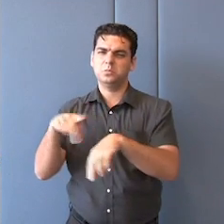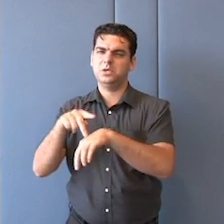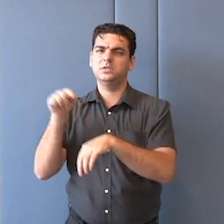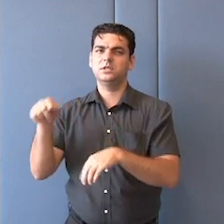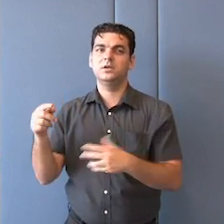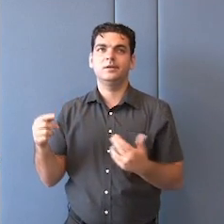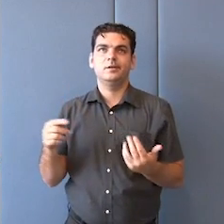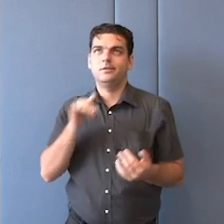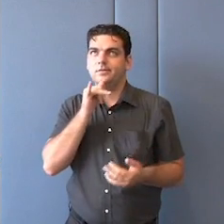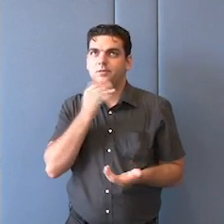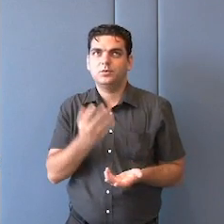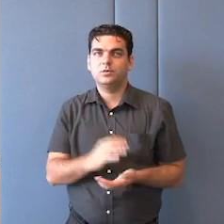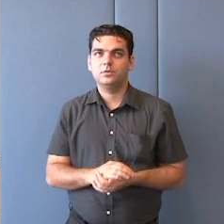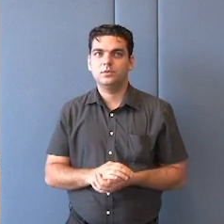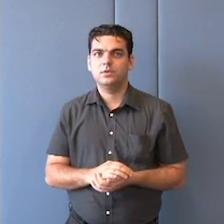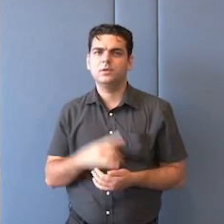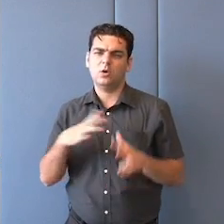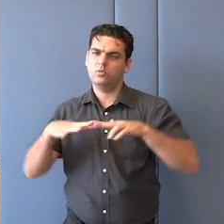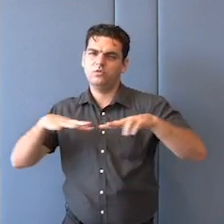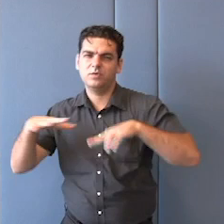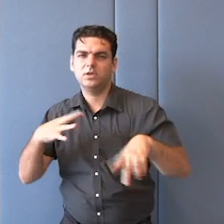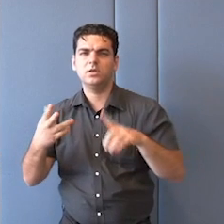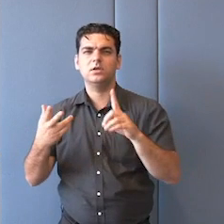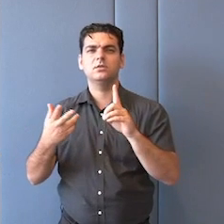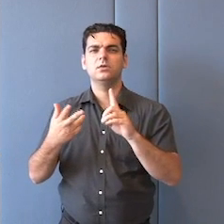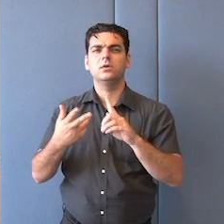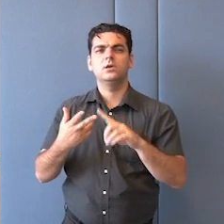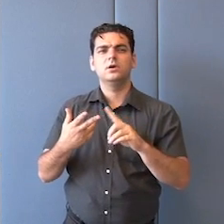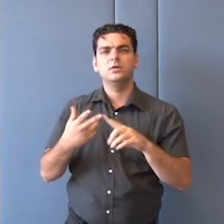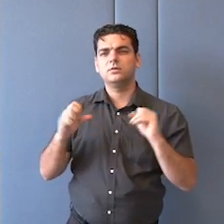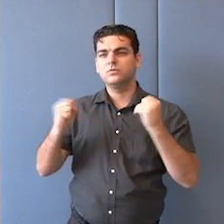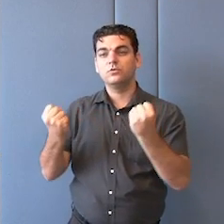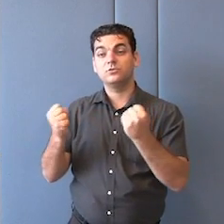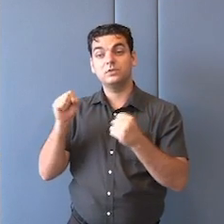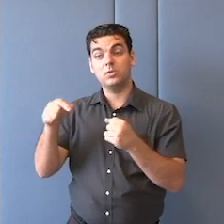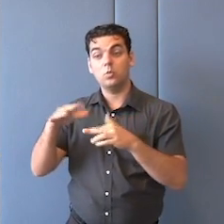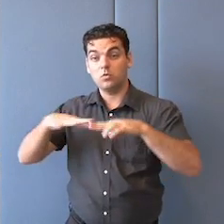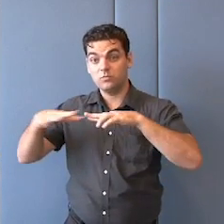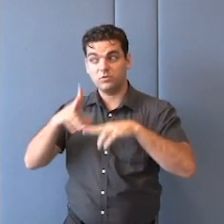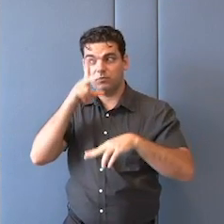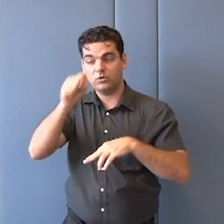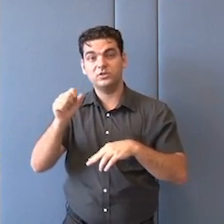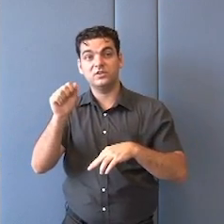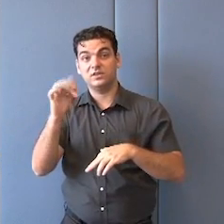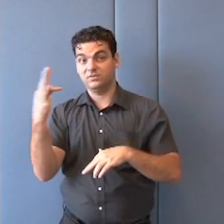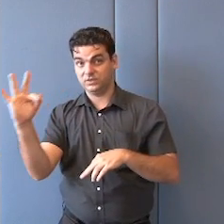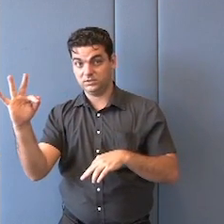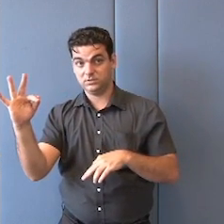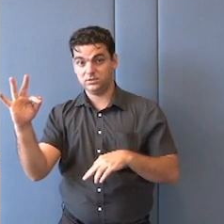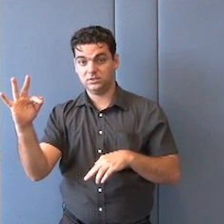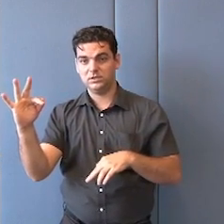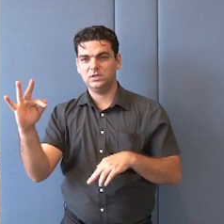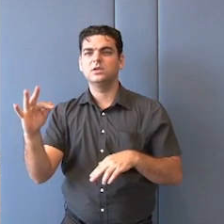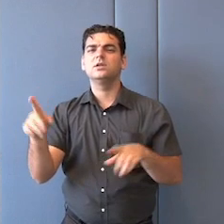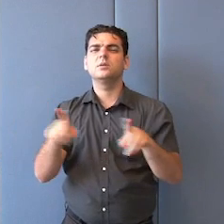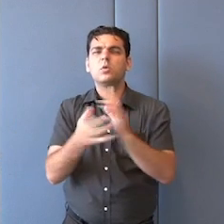impulsos como, e movimentos como o Gilets jaunes na França, a própria saída do Reino Unido, da